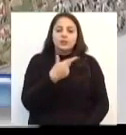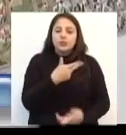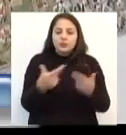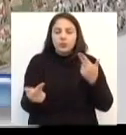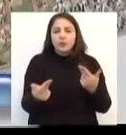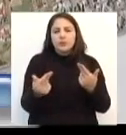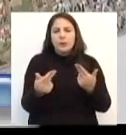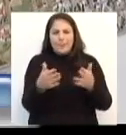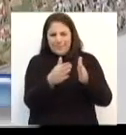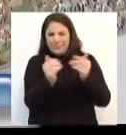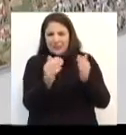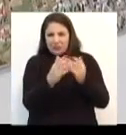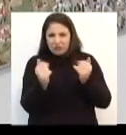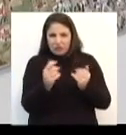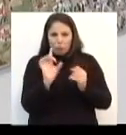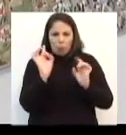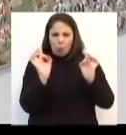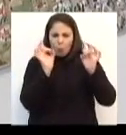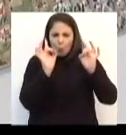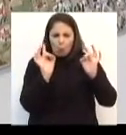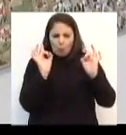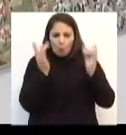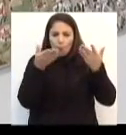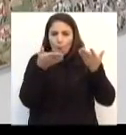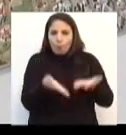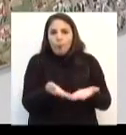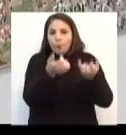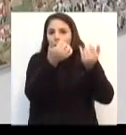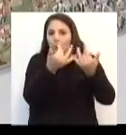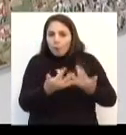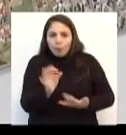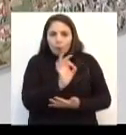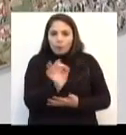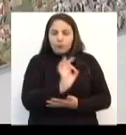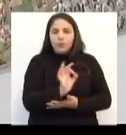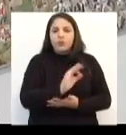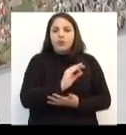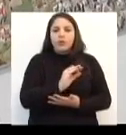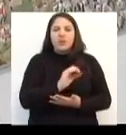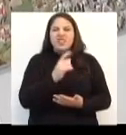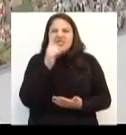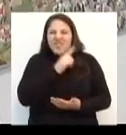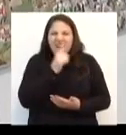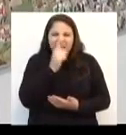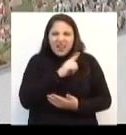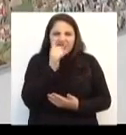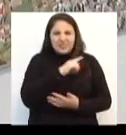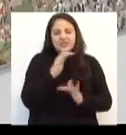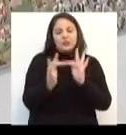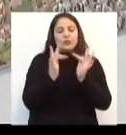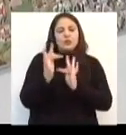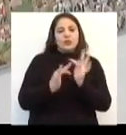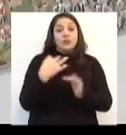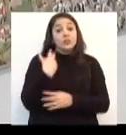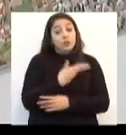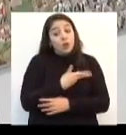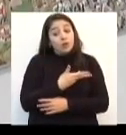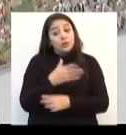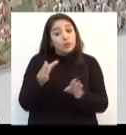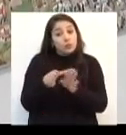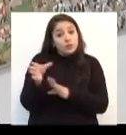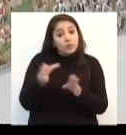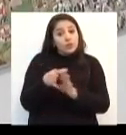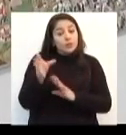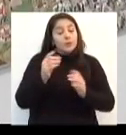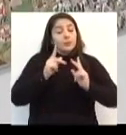seu pedido era muito não específico, muito frágil em relação às determinações constitucionais. E nós alertamos, inclusive,